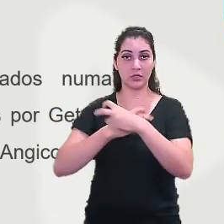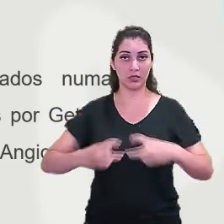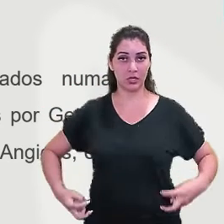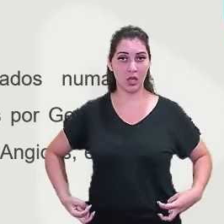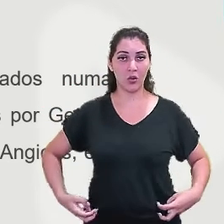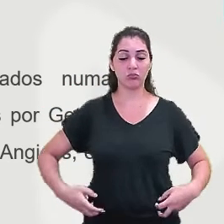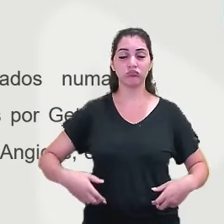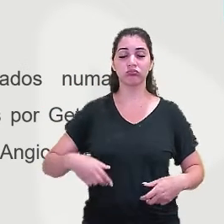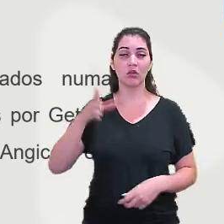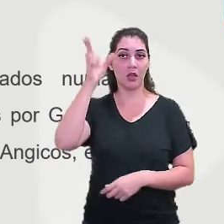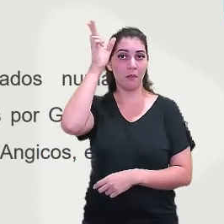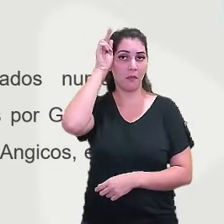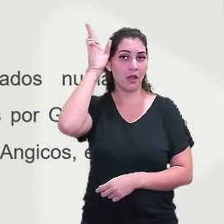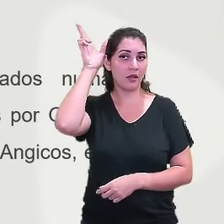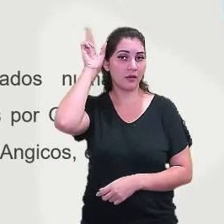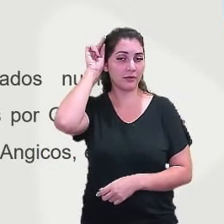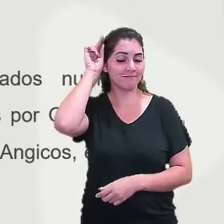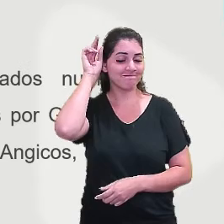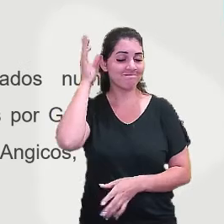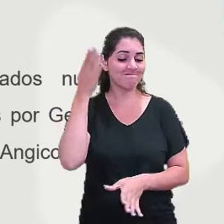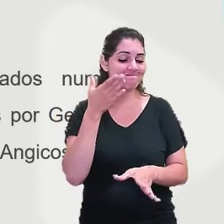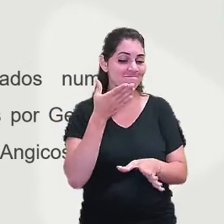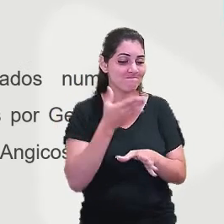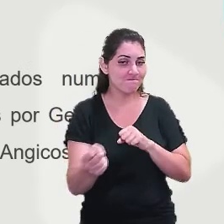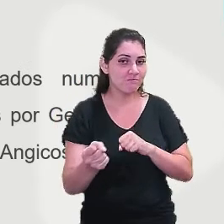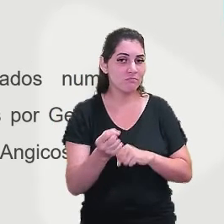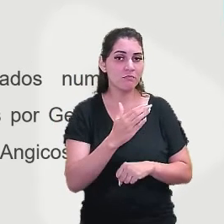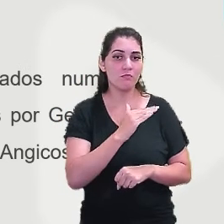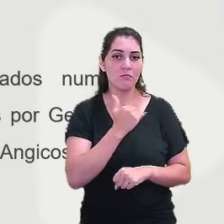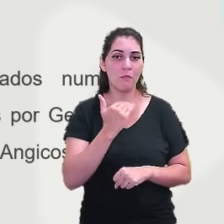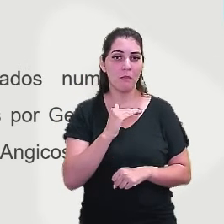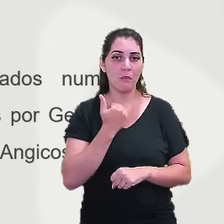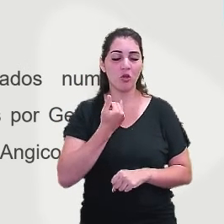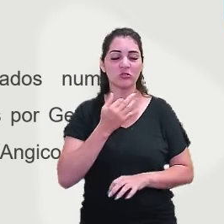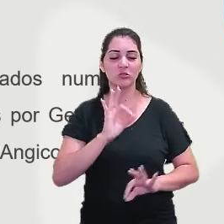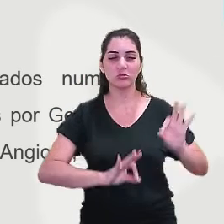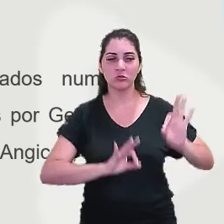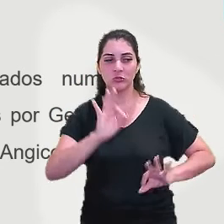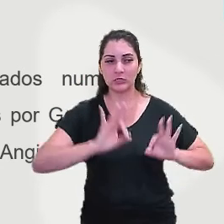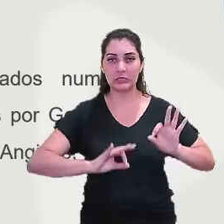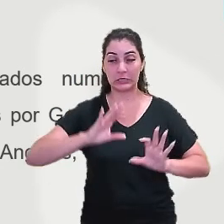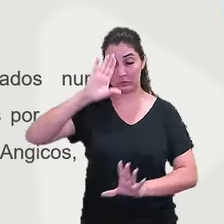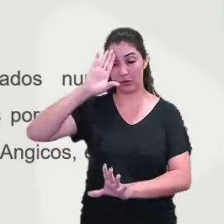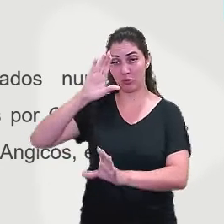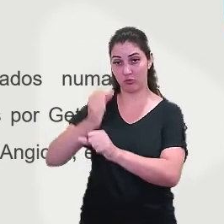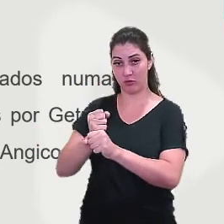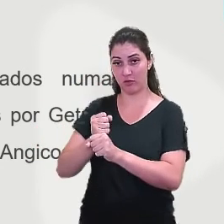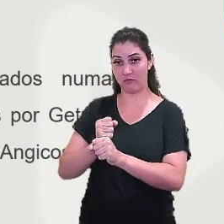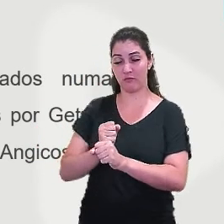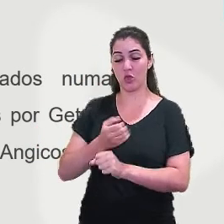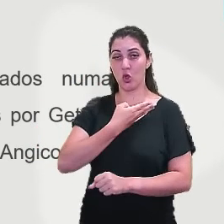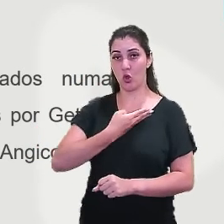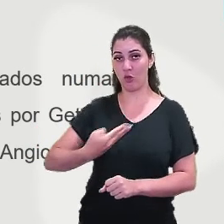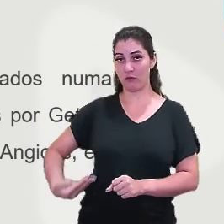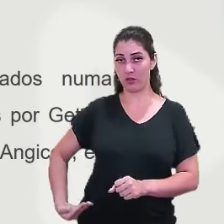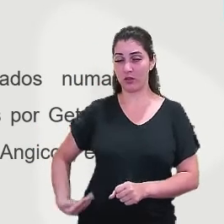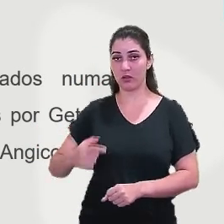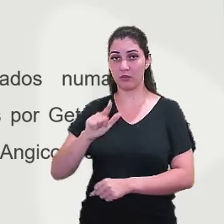Bonita foram brutalmente assassinados numa emboscada preparada pelas autoridades na época governada por Getúlio